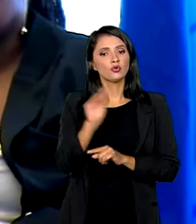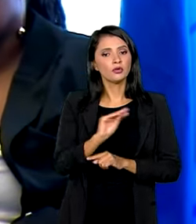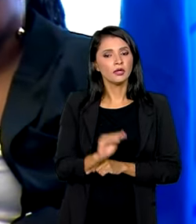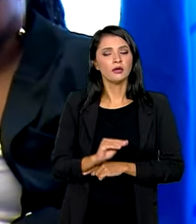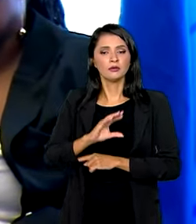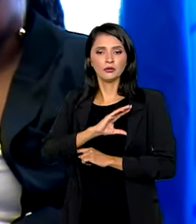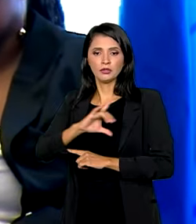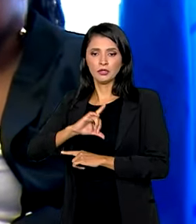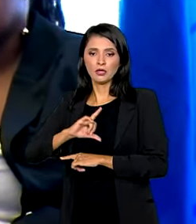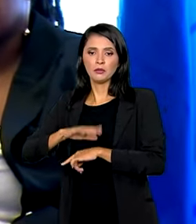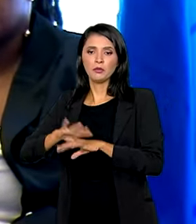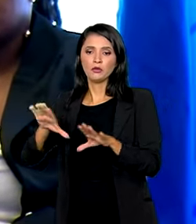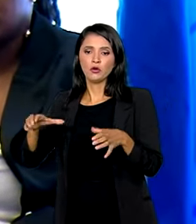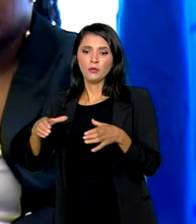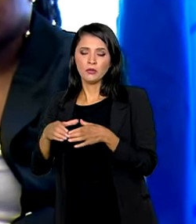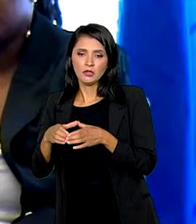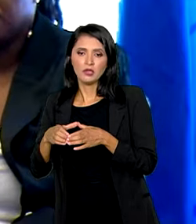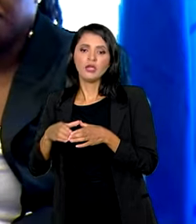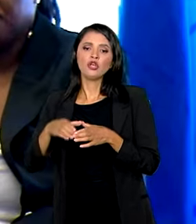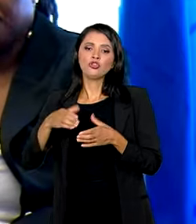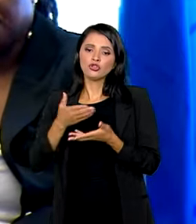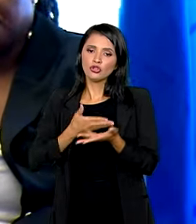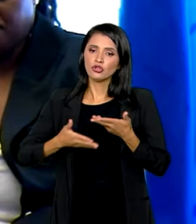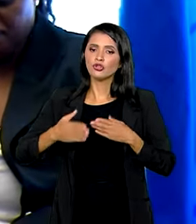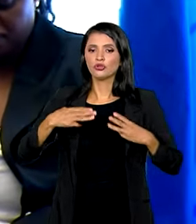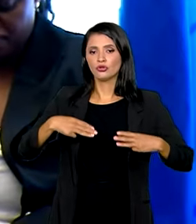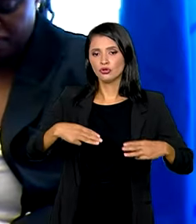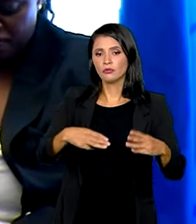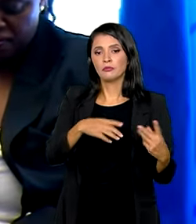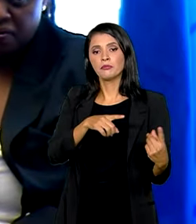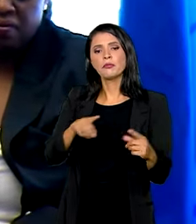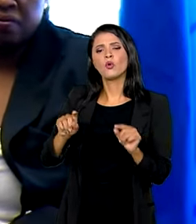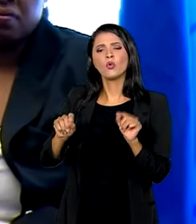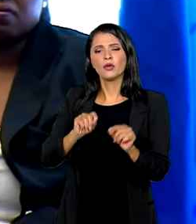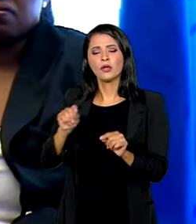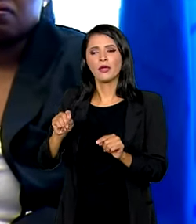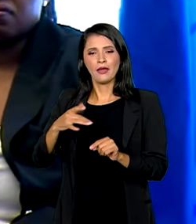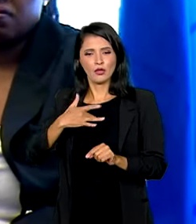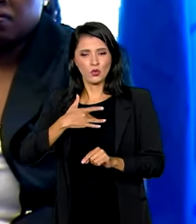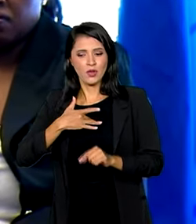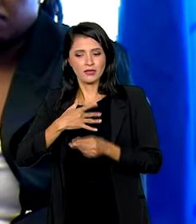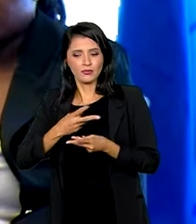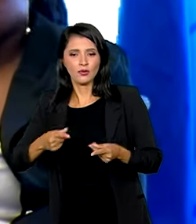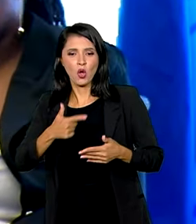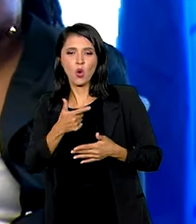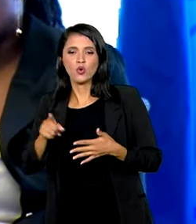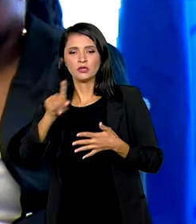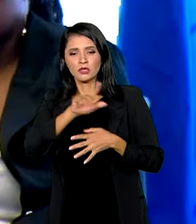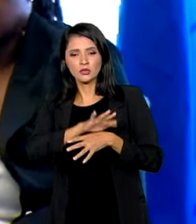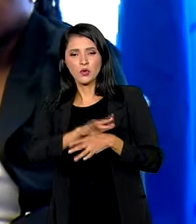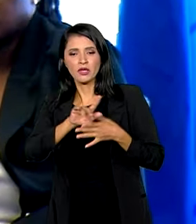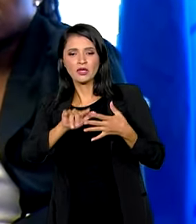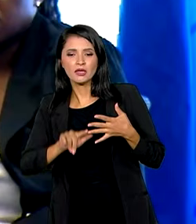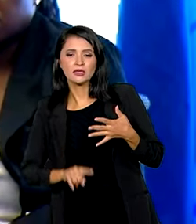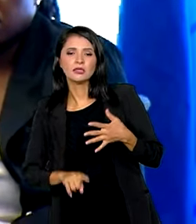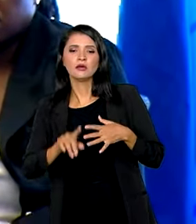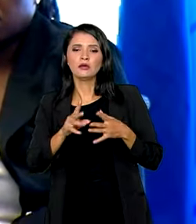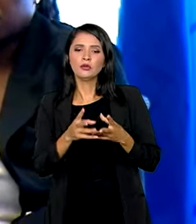pelo Comitê Interministerial para a Eliminação da Tuberculose e de Outras Doenças